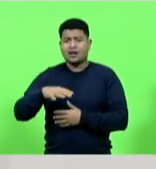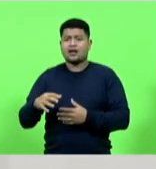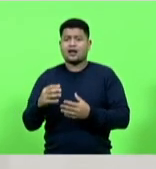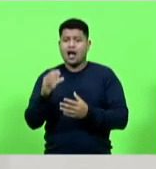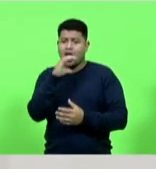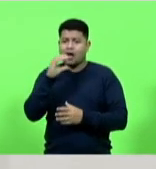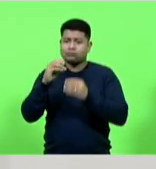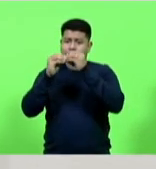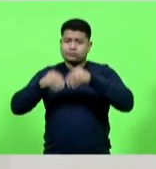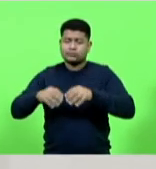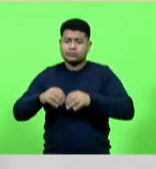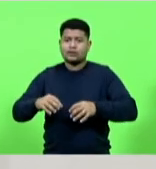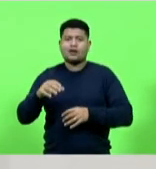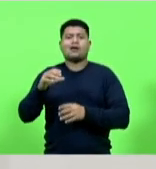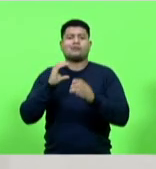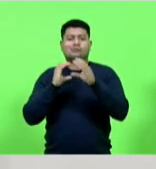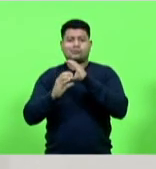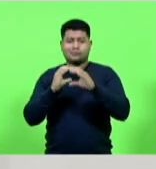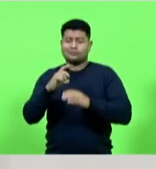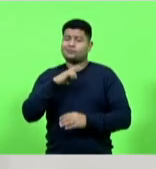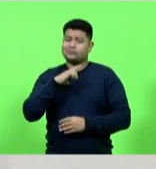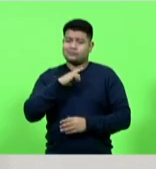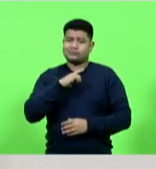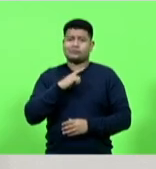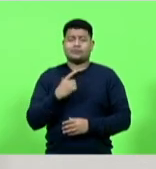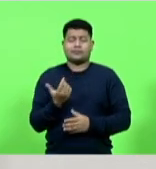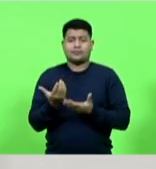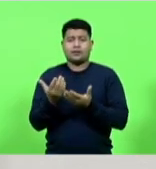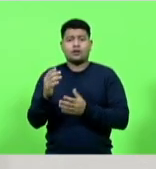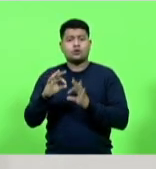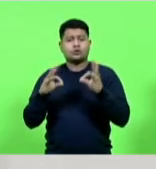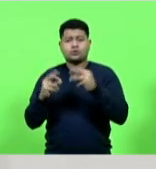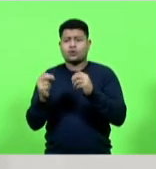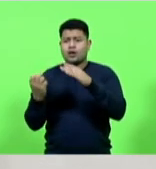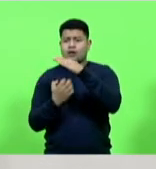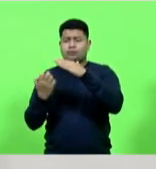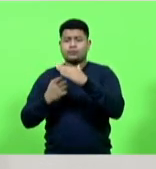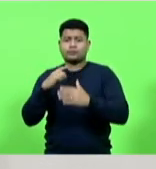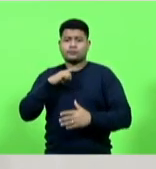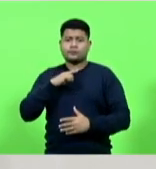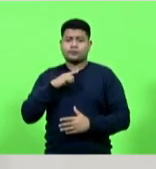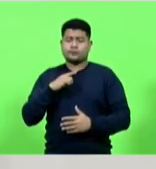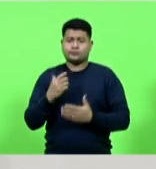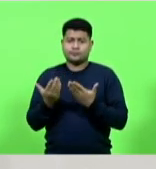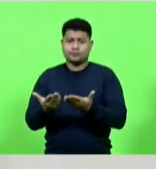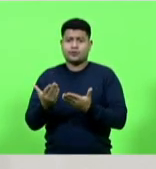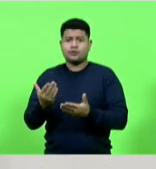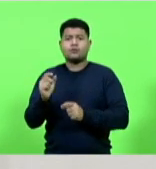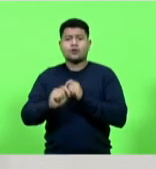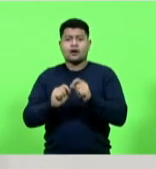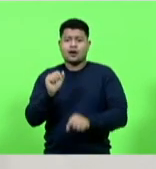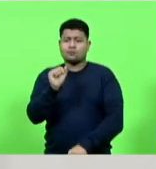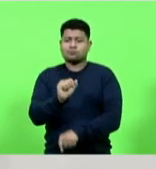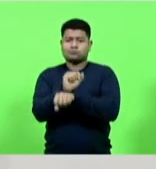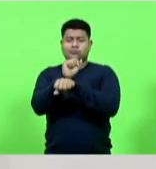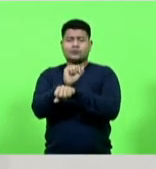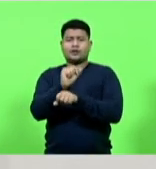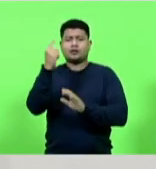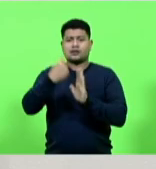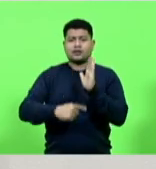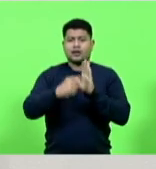comunicação foi um deles todas as empresas do nosso segmento sofreram com a suspensão de contratos de publicidade